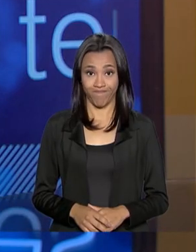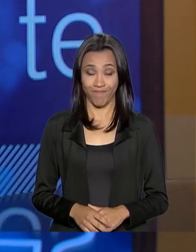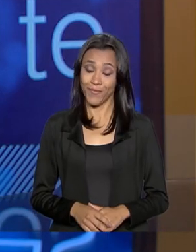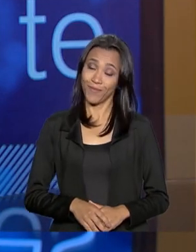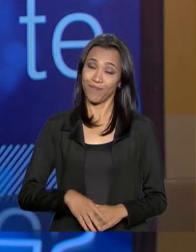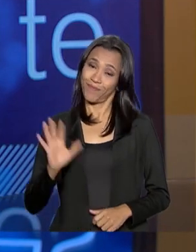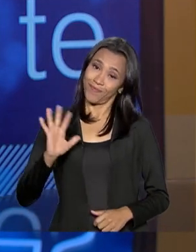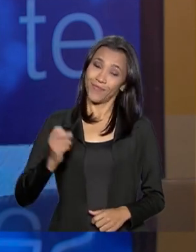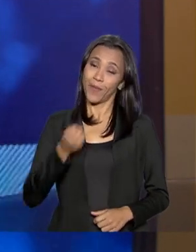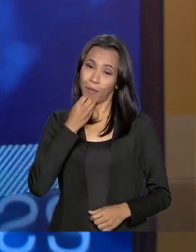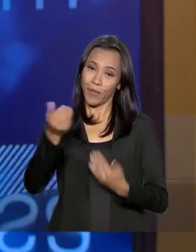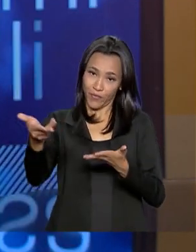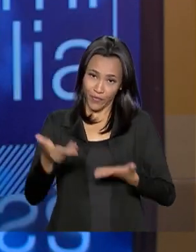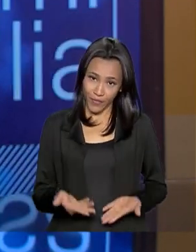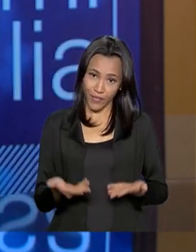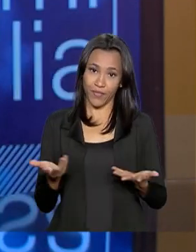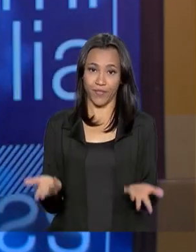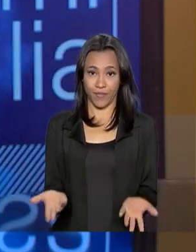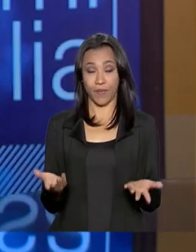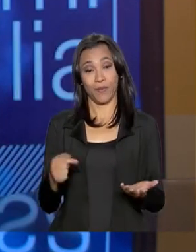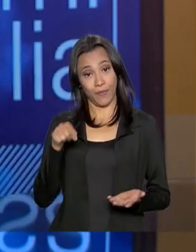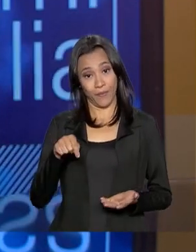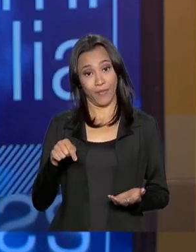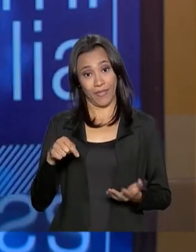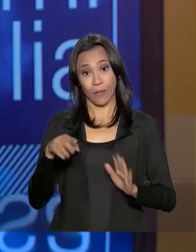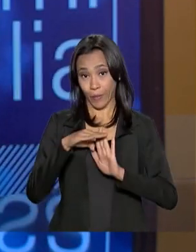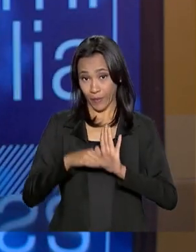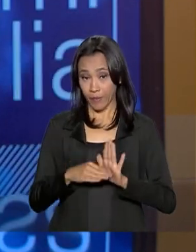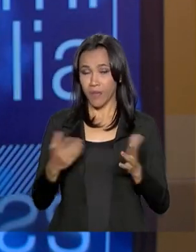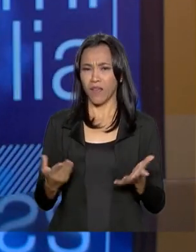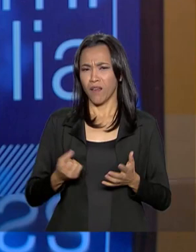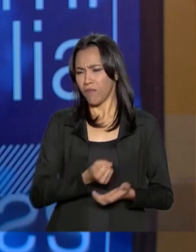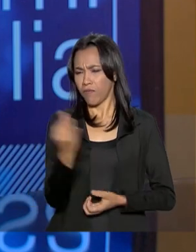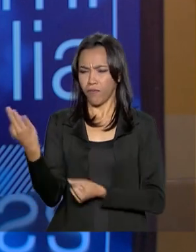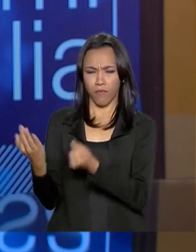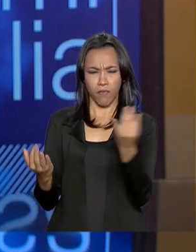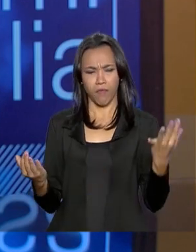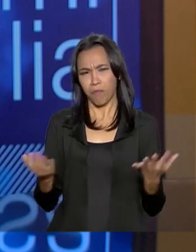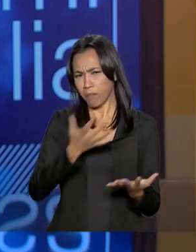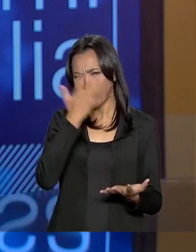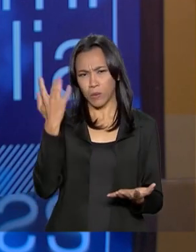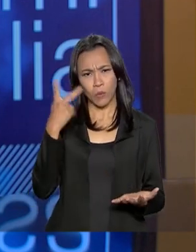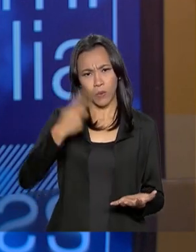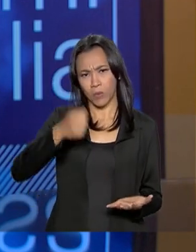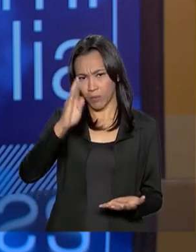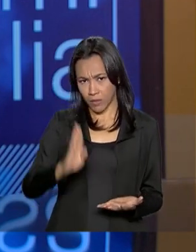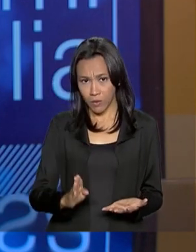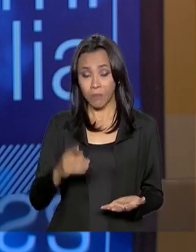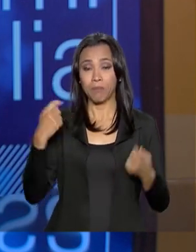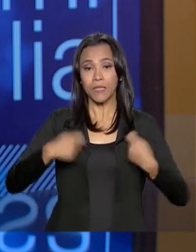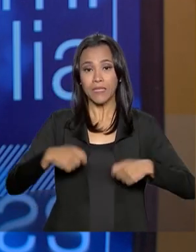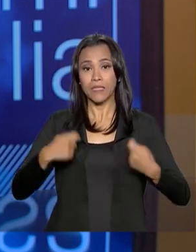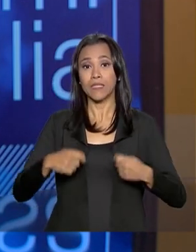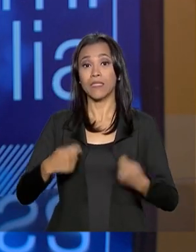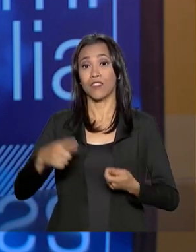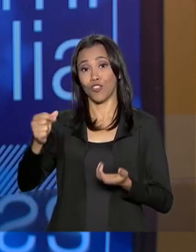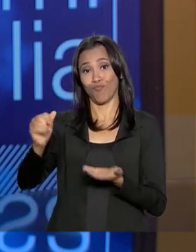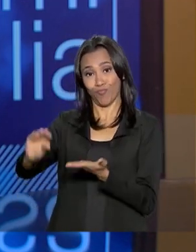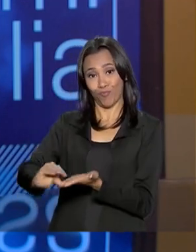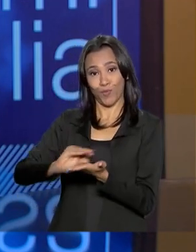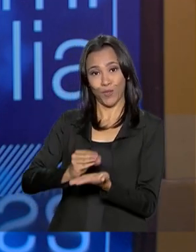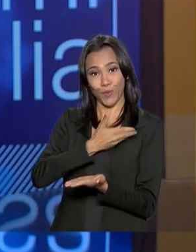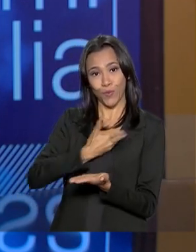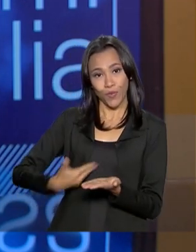Olá, seja bem-vindo ao Brasil em Pauta. Milhares de brasileiros em todo o país dependem de transferência de renda para